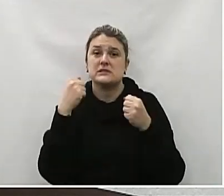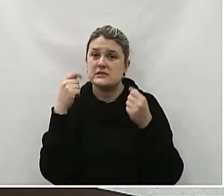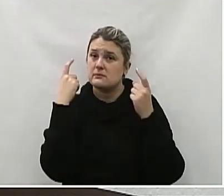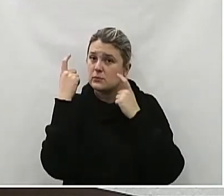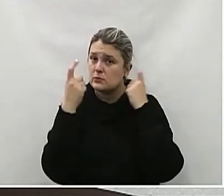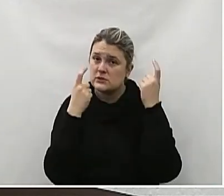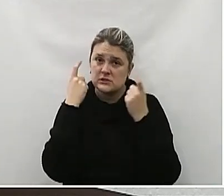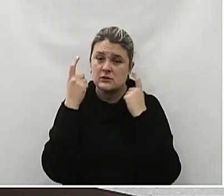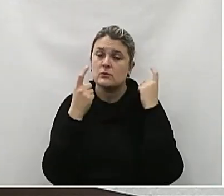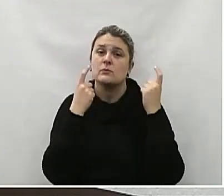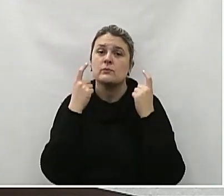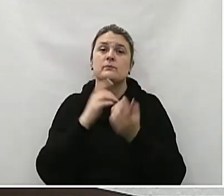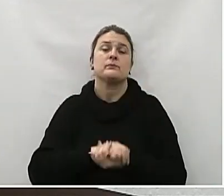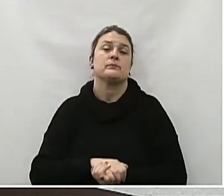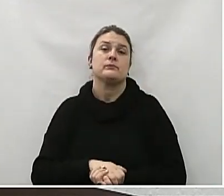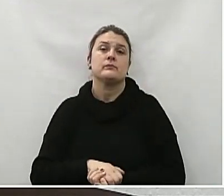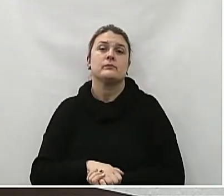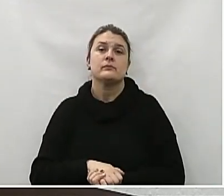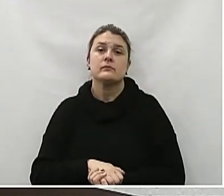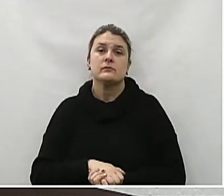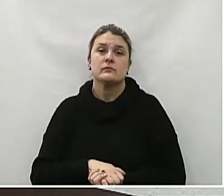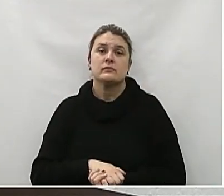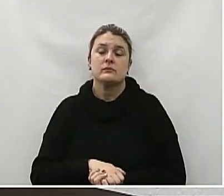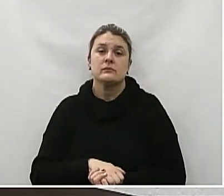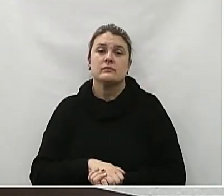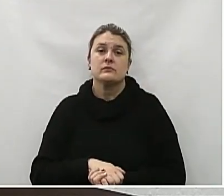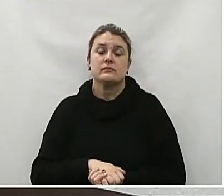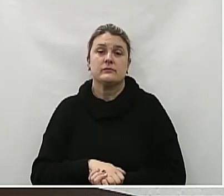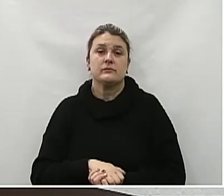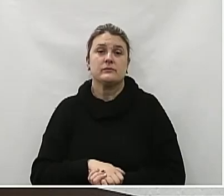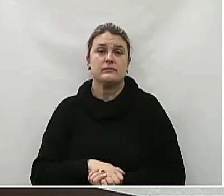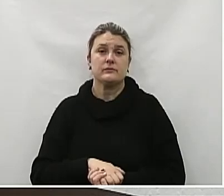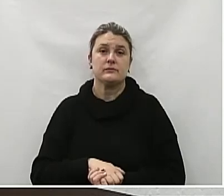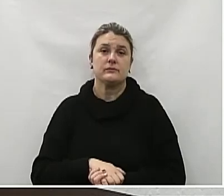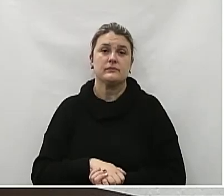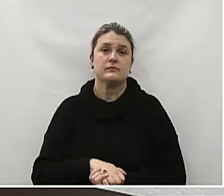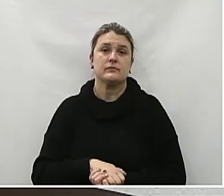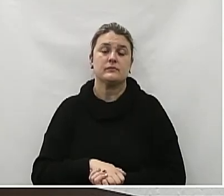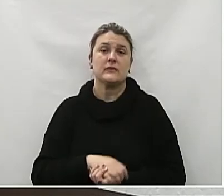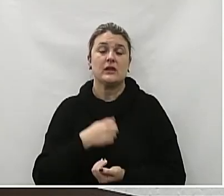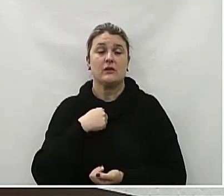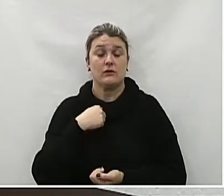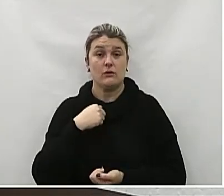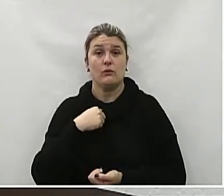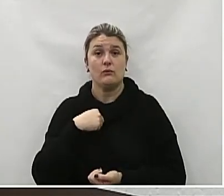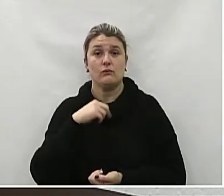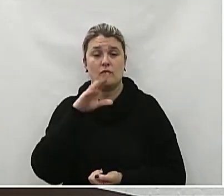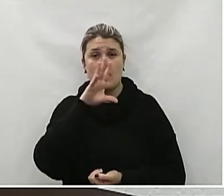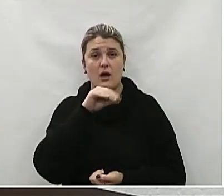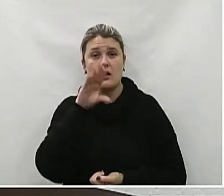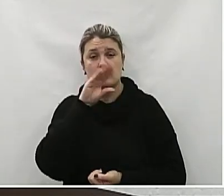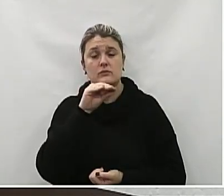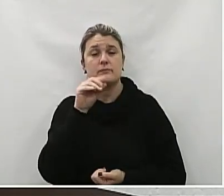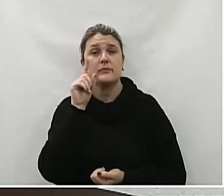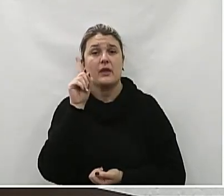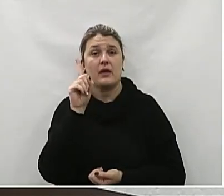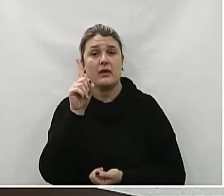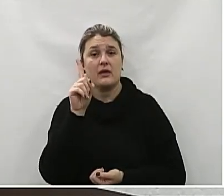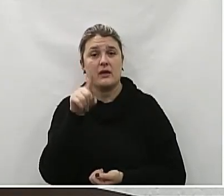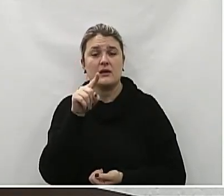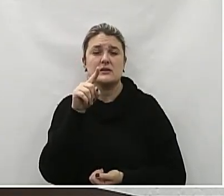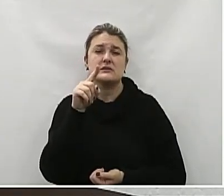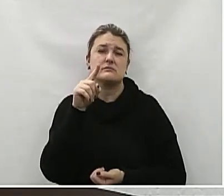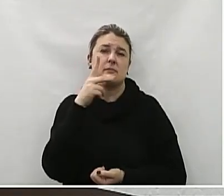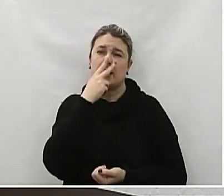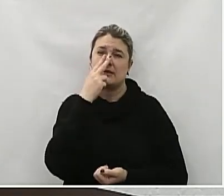Ela é real Sabe É real Eu falo Que há uns 5